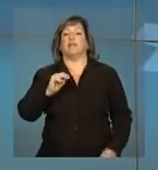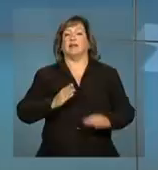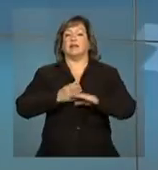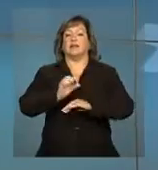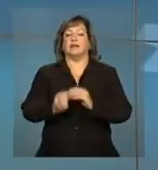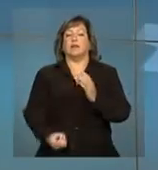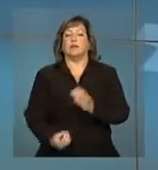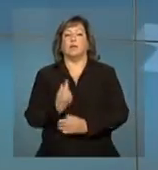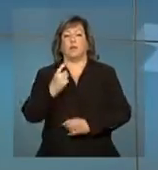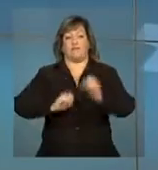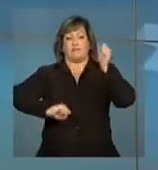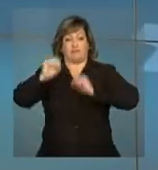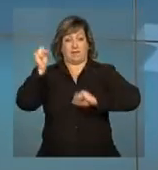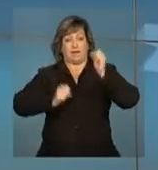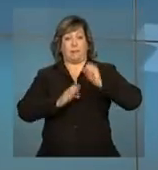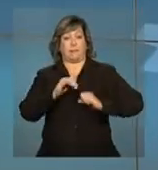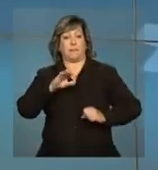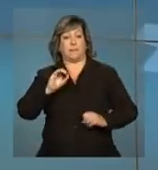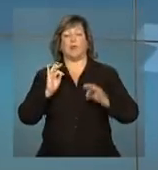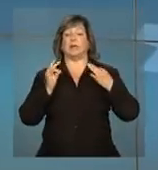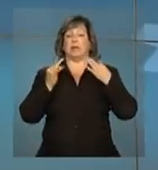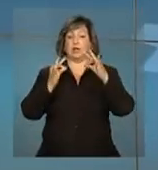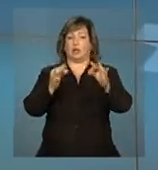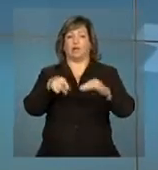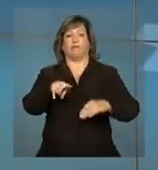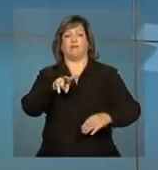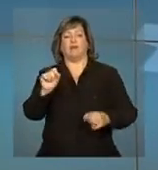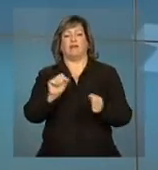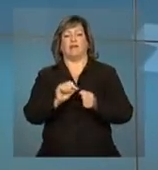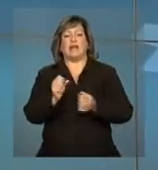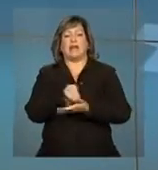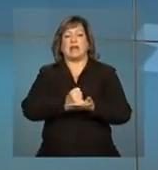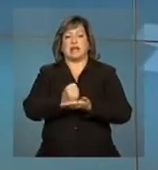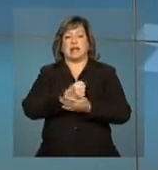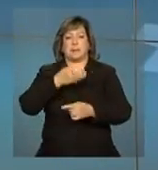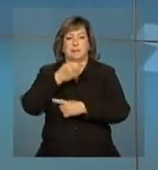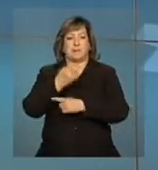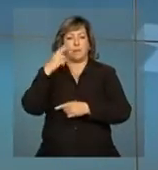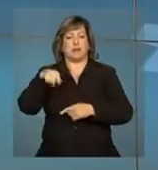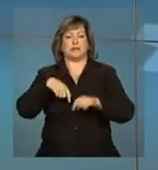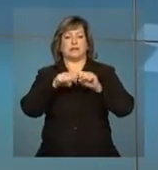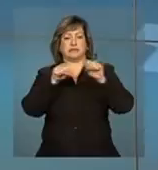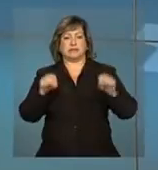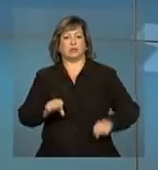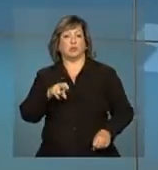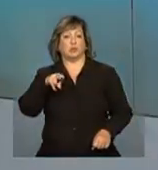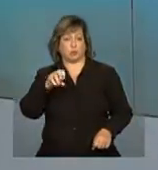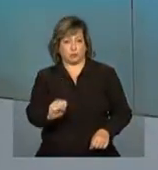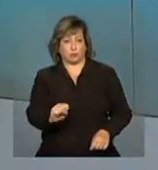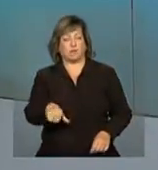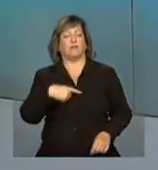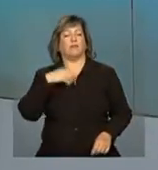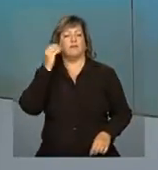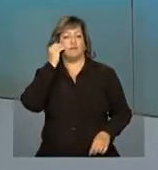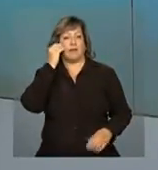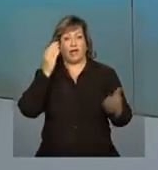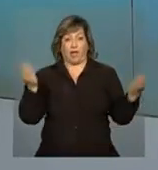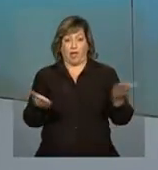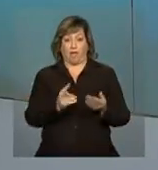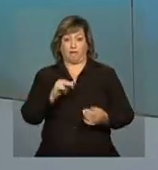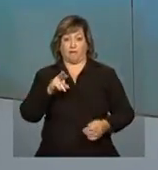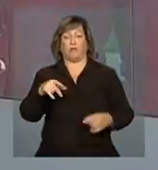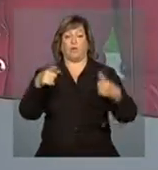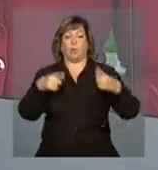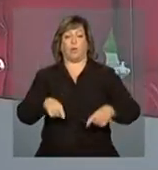inauguração de uma fábrica de biotecnologia que vai produzir remédios para o sistema único de saúde. Vamos ao vivo a